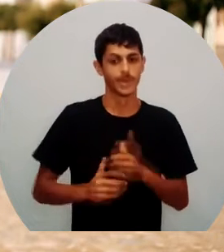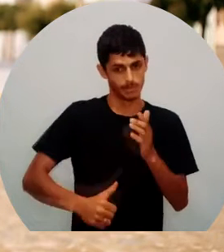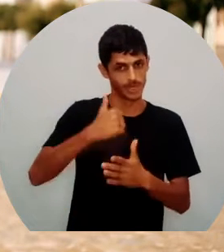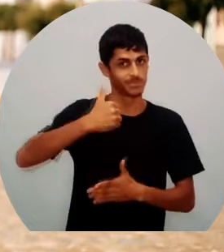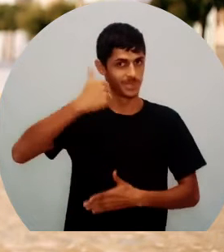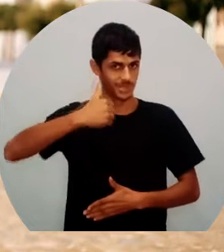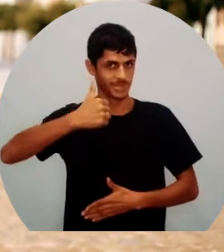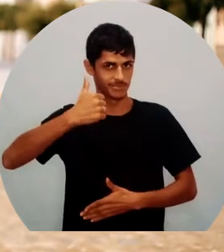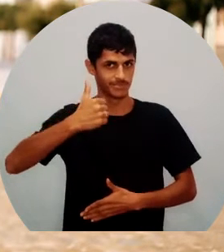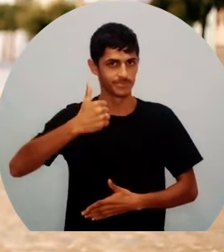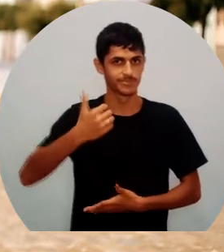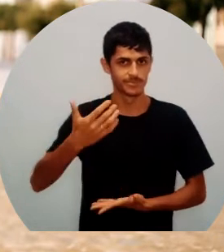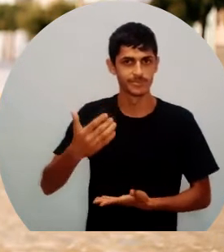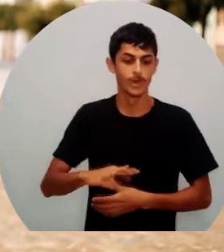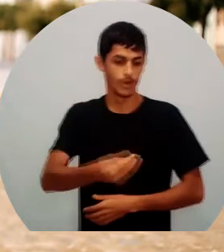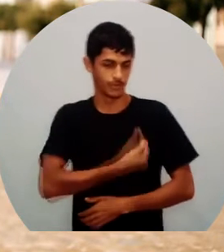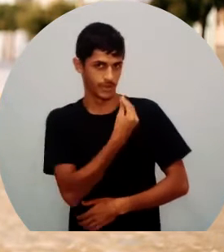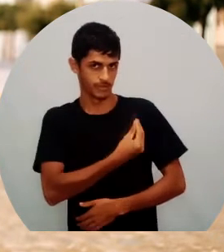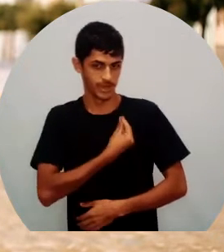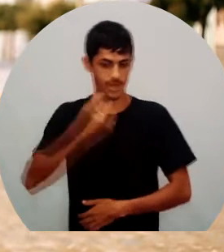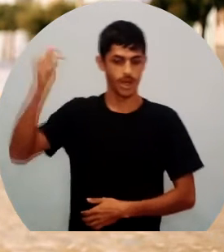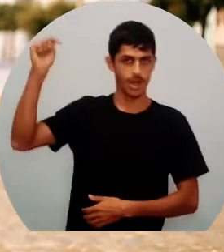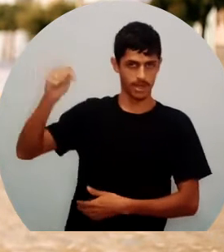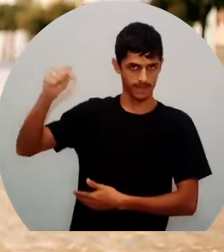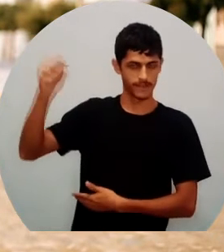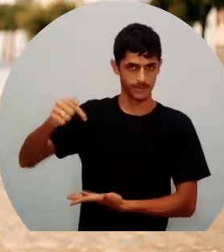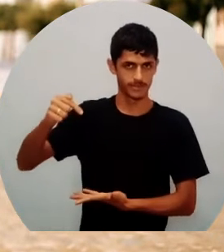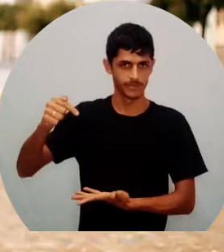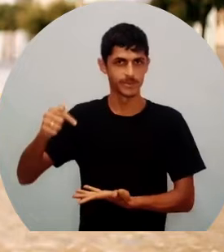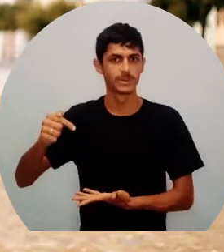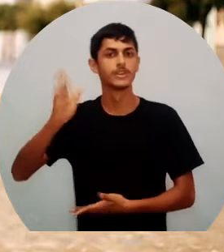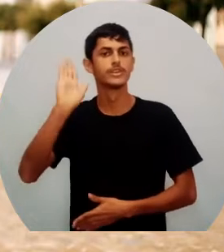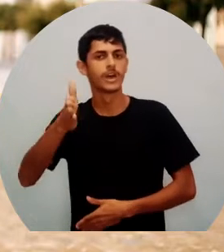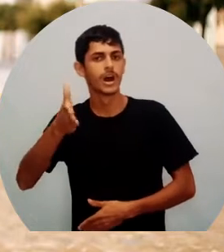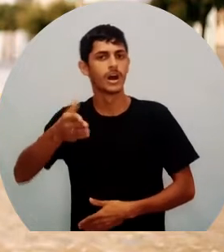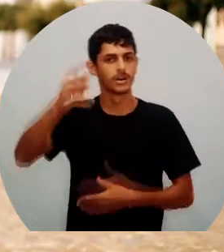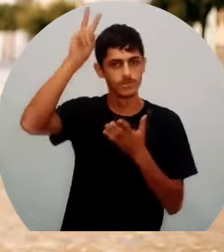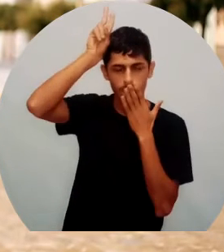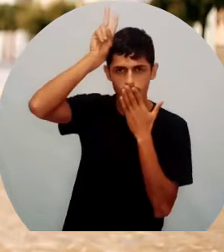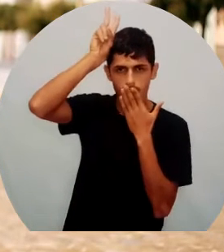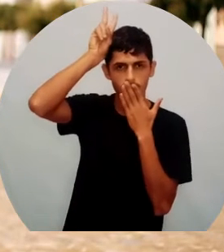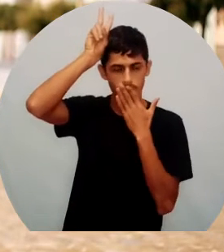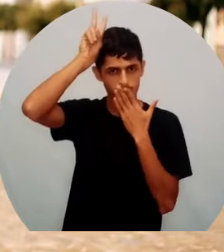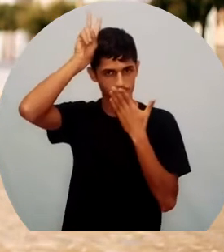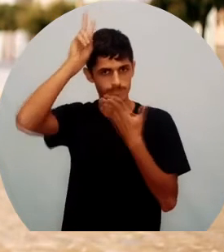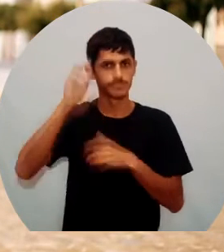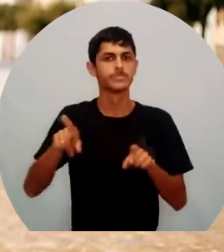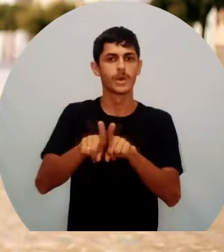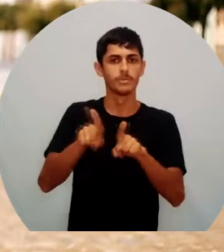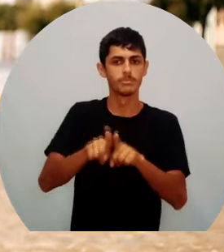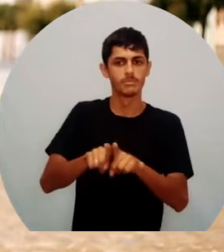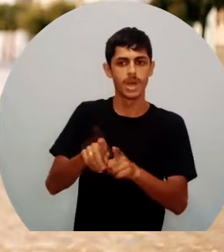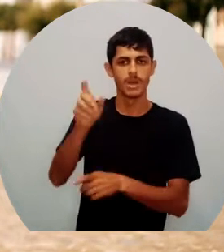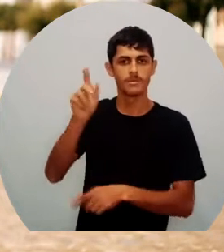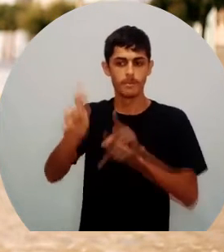Primeiramente, é claro, viveram aqui nessa região índios e também homens da pré-história também, segundo o